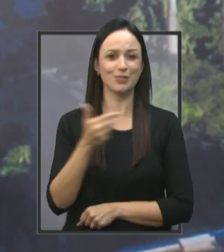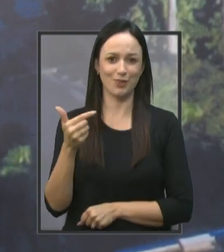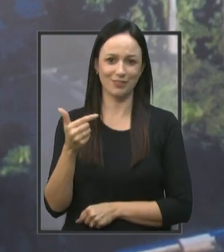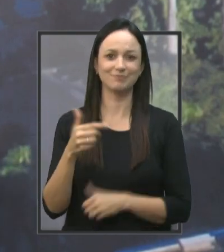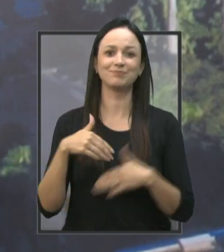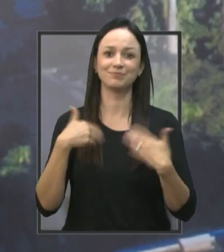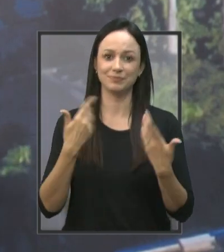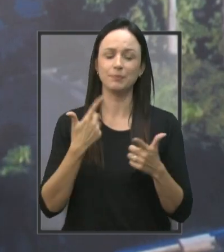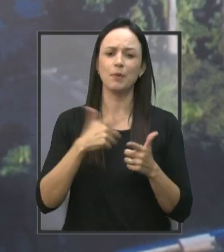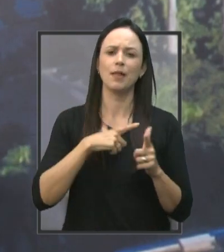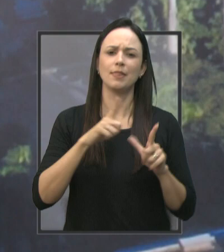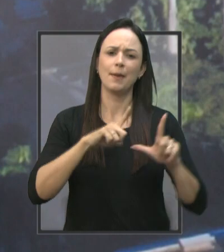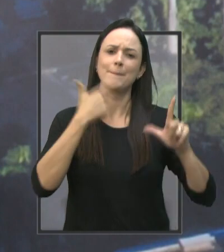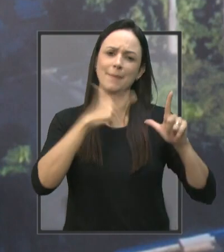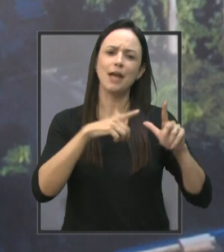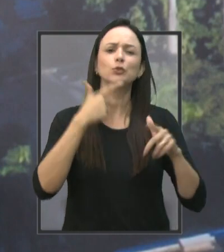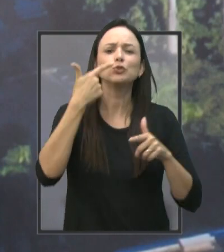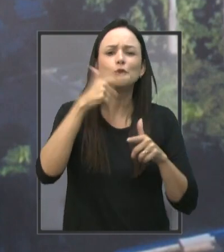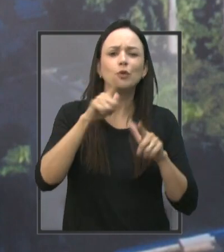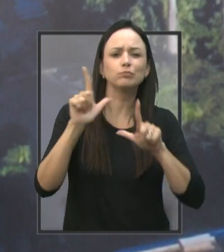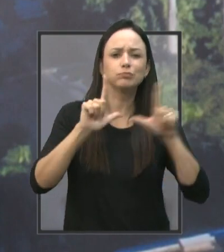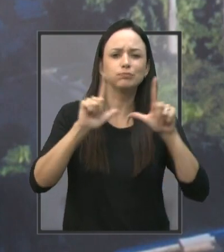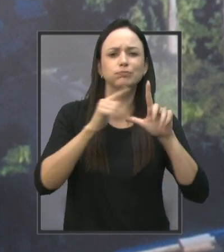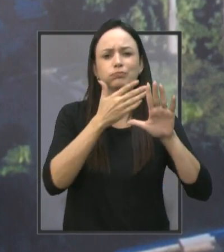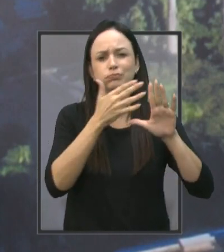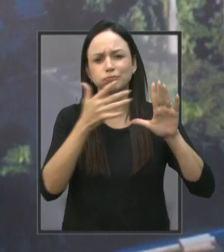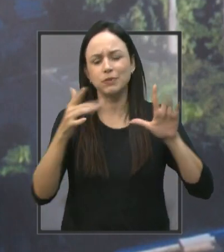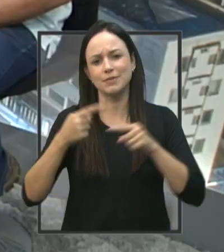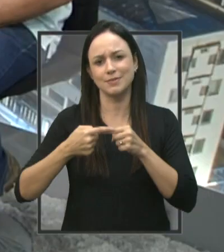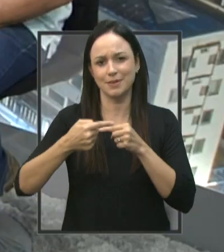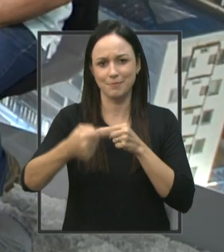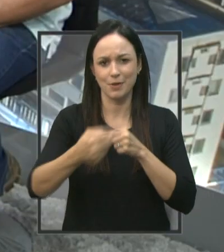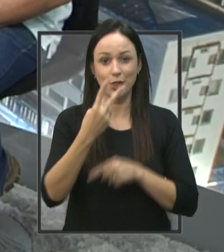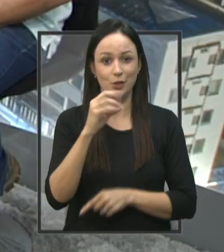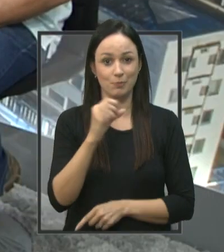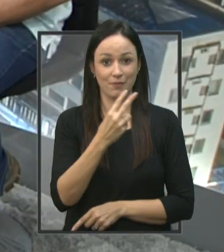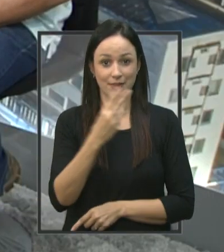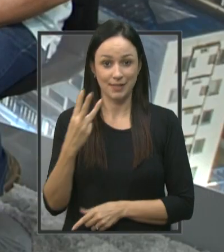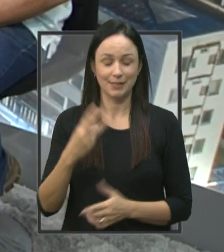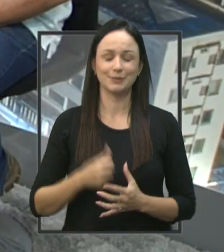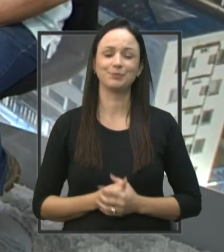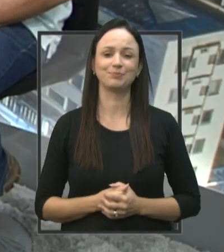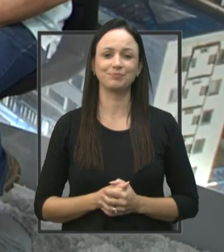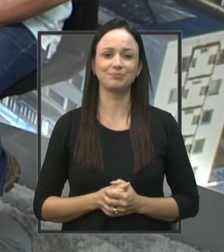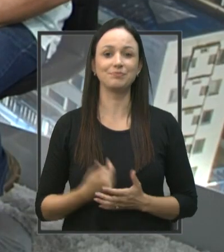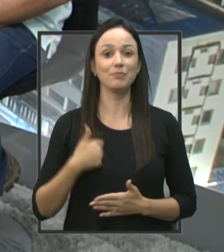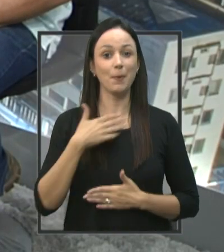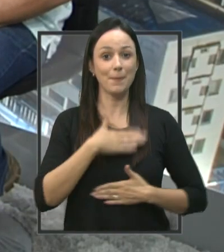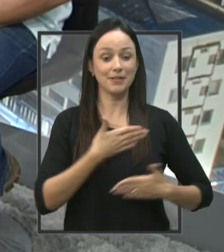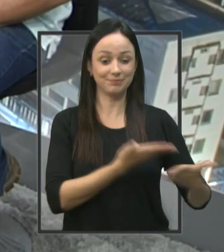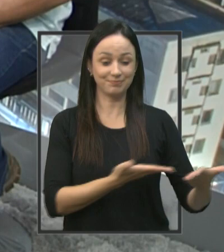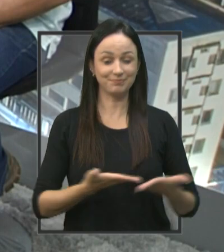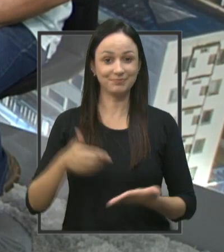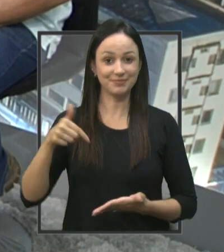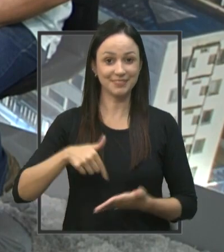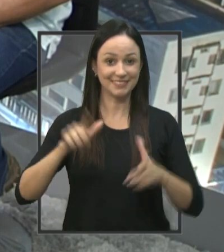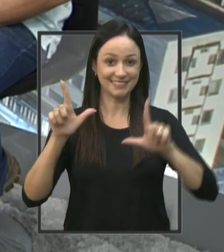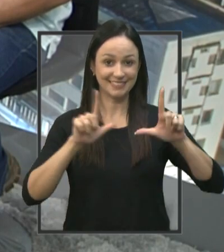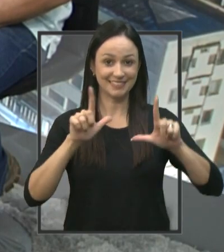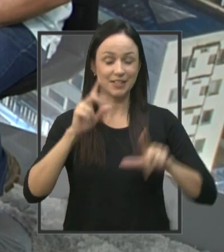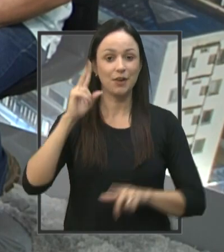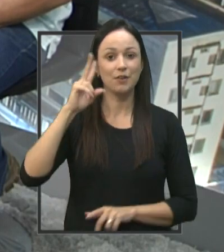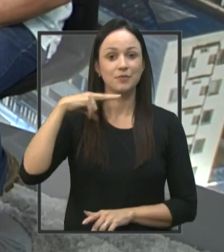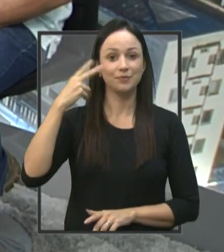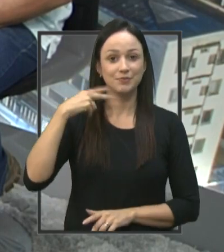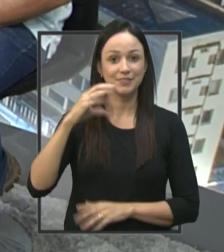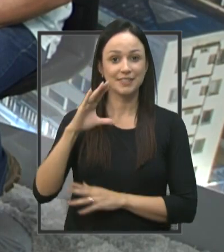será reprisada aí nas primeiras semanas de 2023 E eu tenho o prazer de receber nesta edição o vereador do